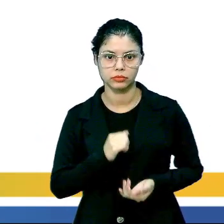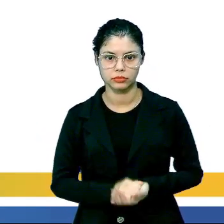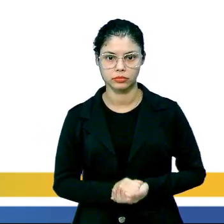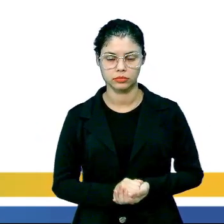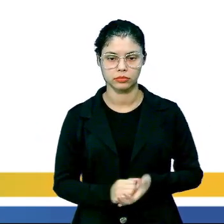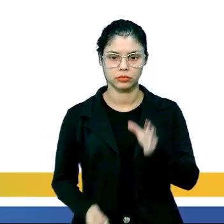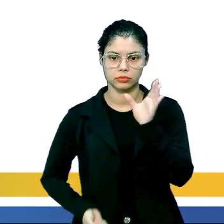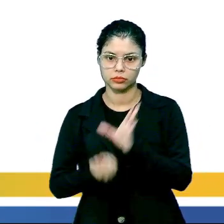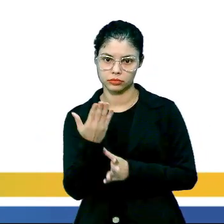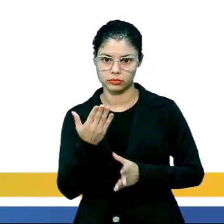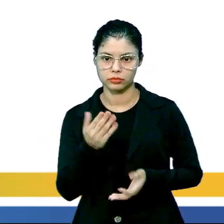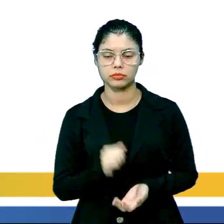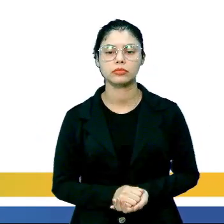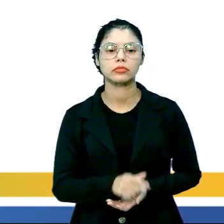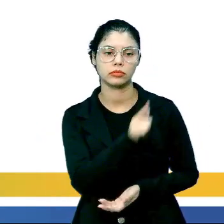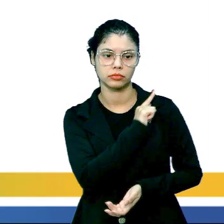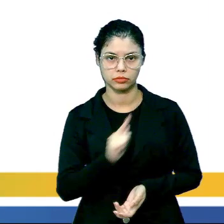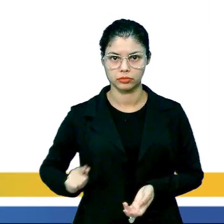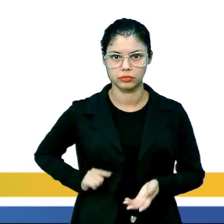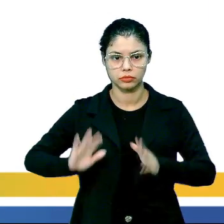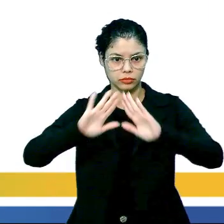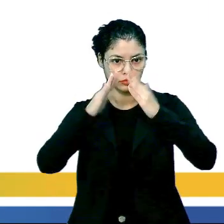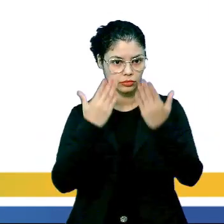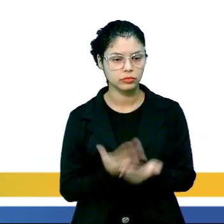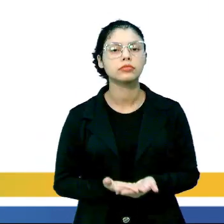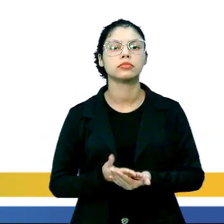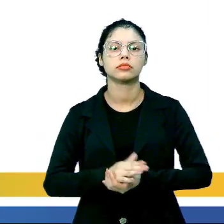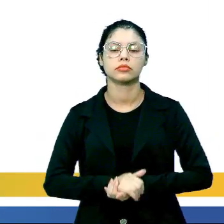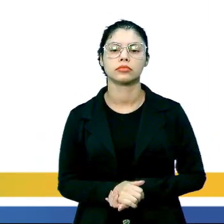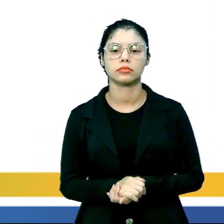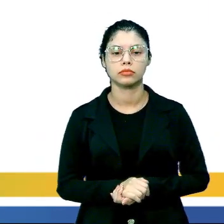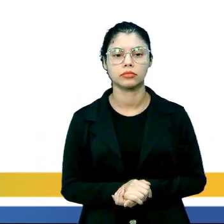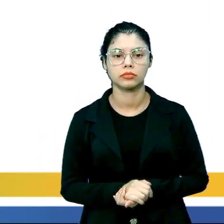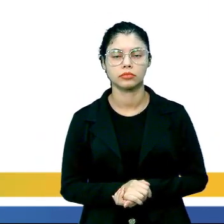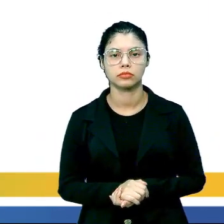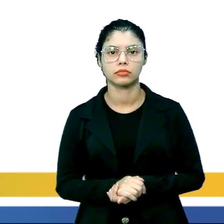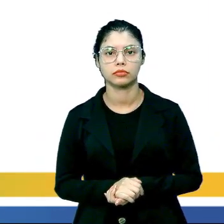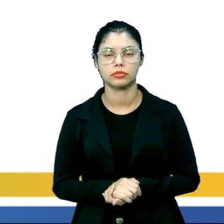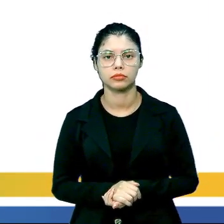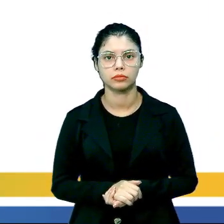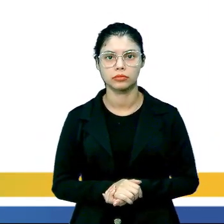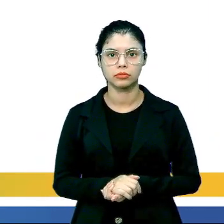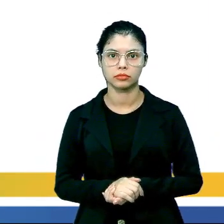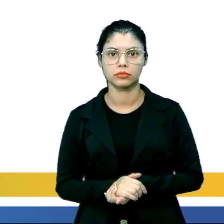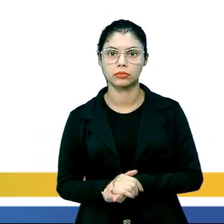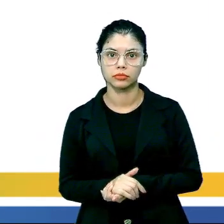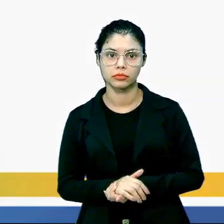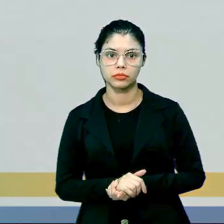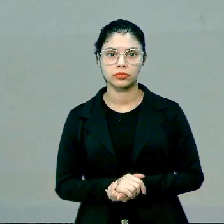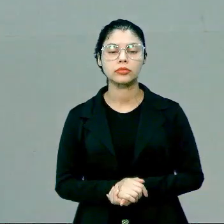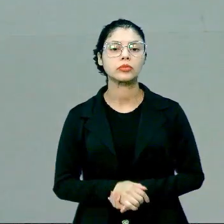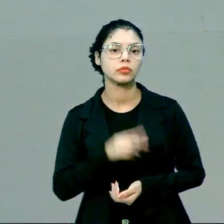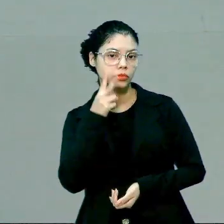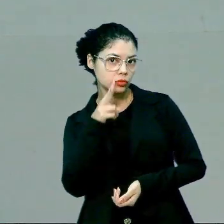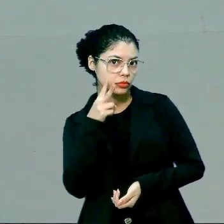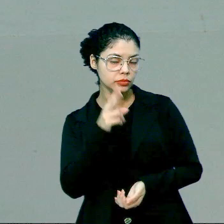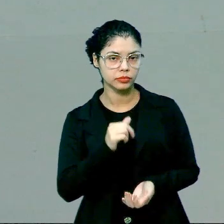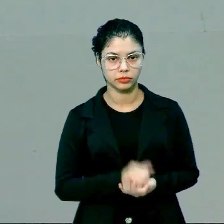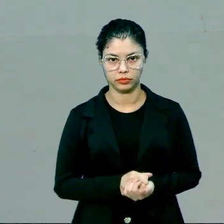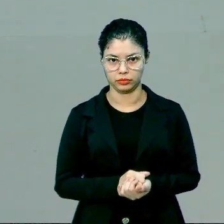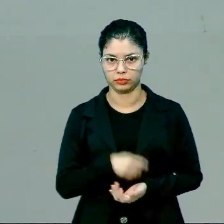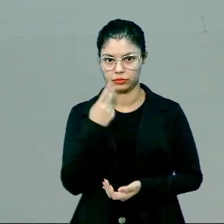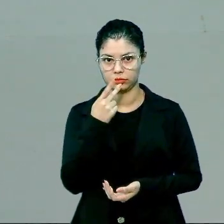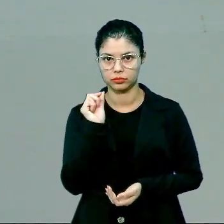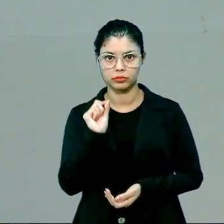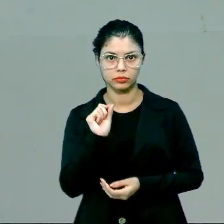e igualitária. E a criação de uma parceria entre governo e escola. Observe aí que nós estamos